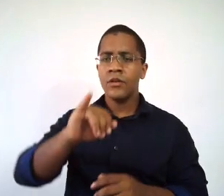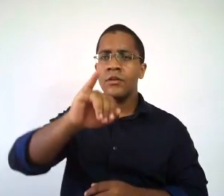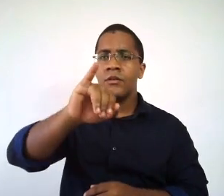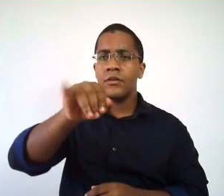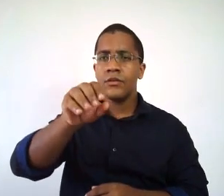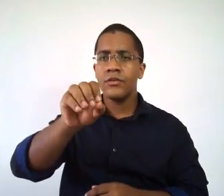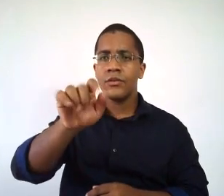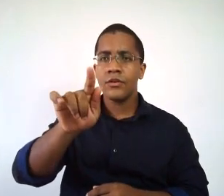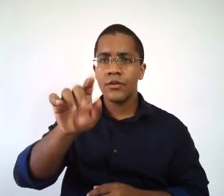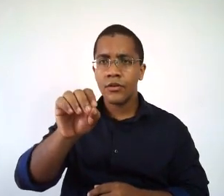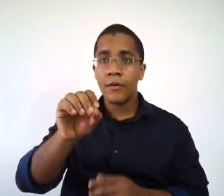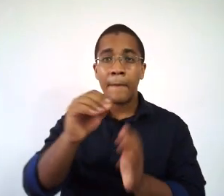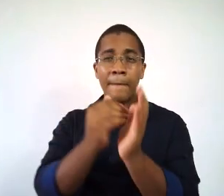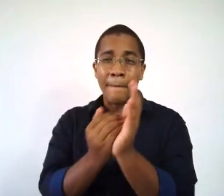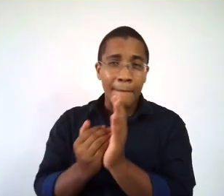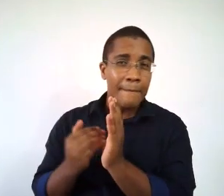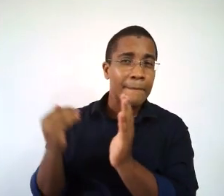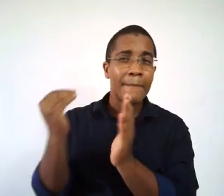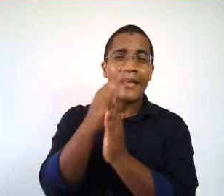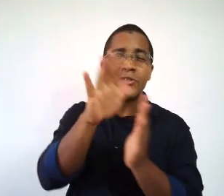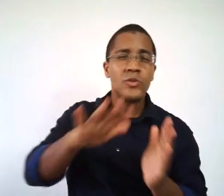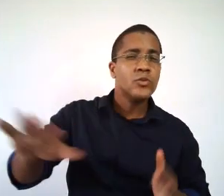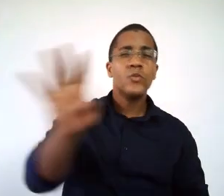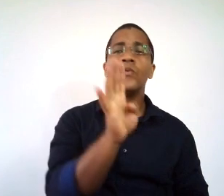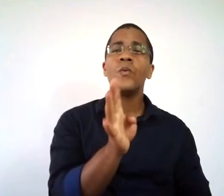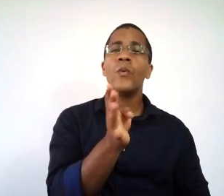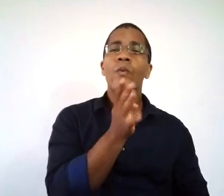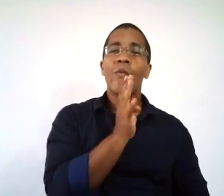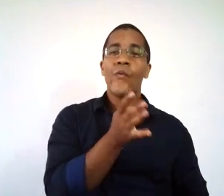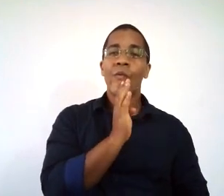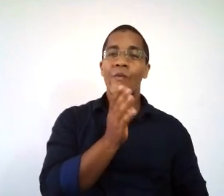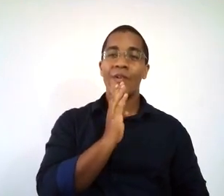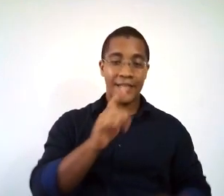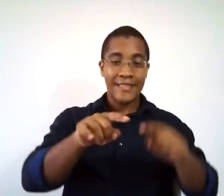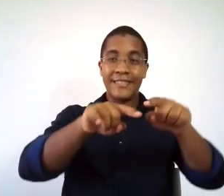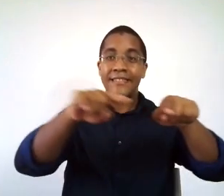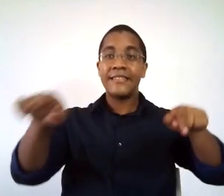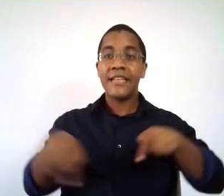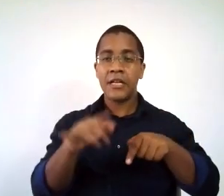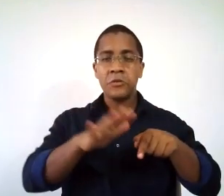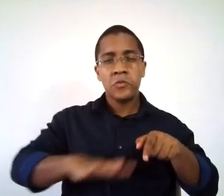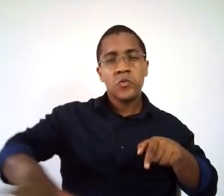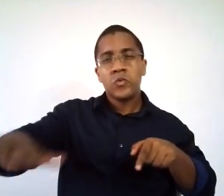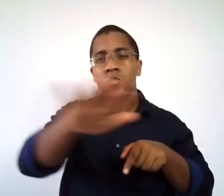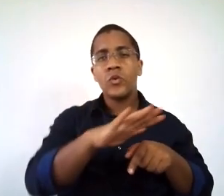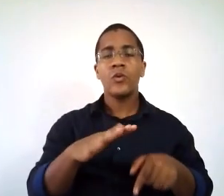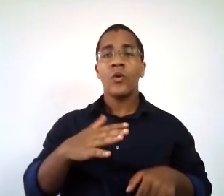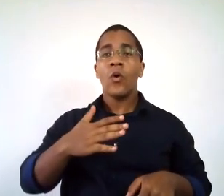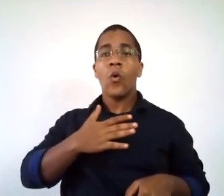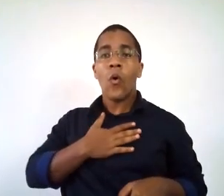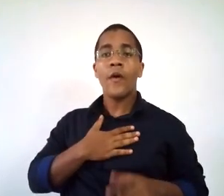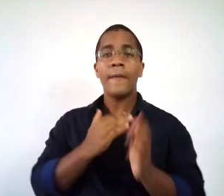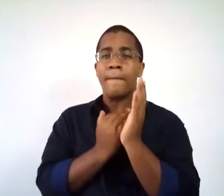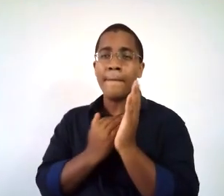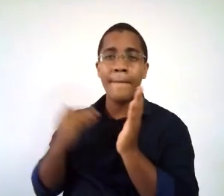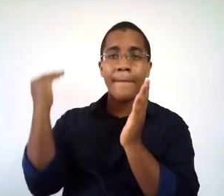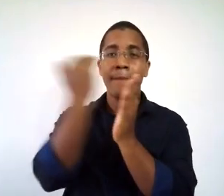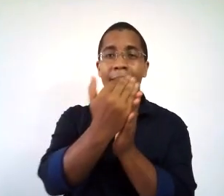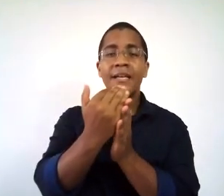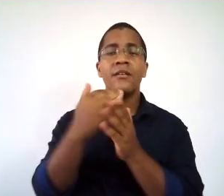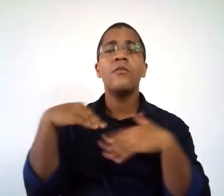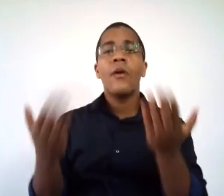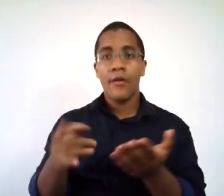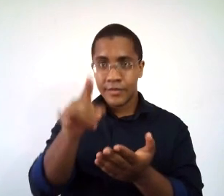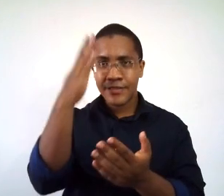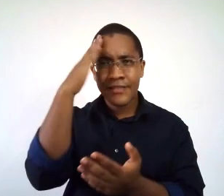vamos pesquisar? Quais são os jogos mais conhecidos e os mais praticados pelos colegas de sala?